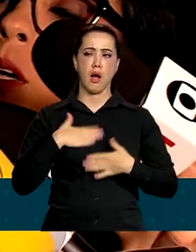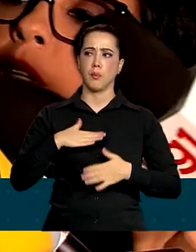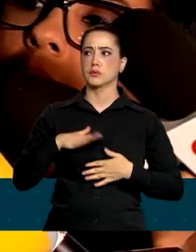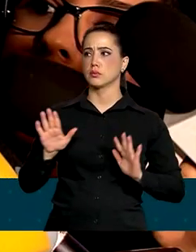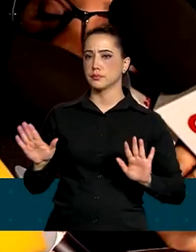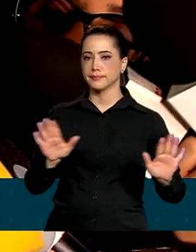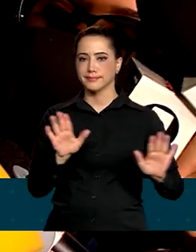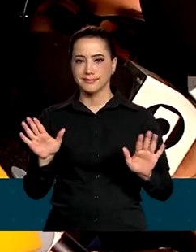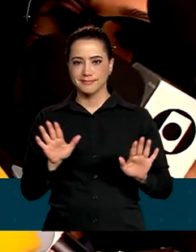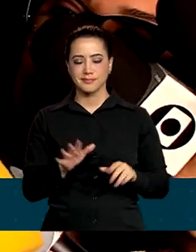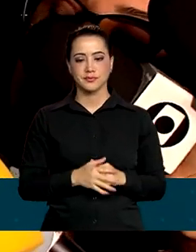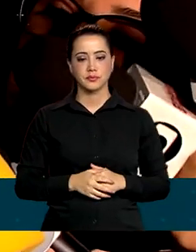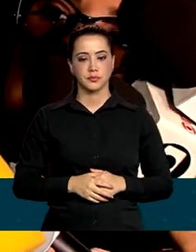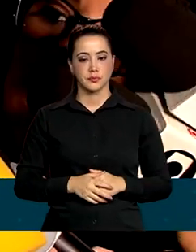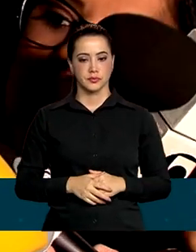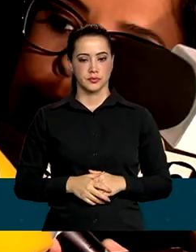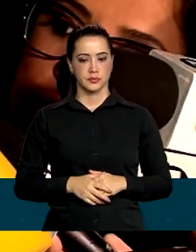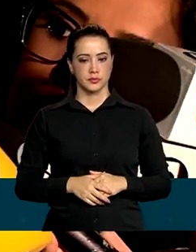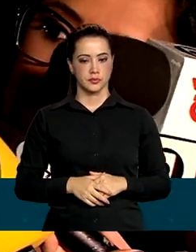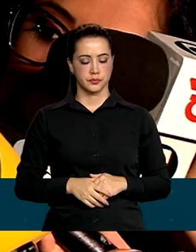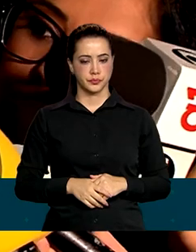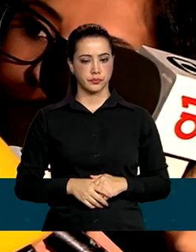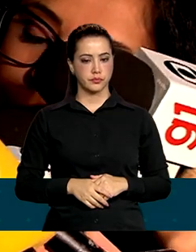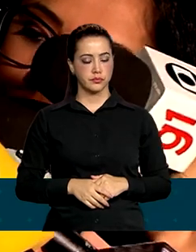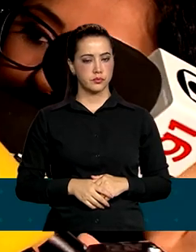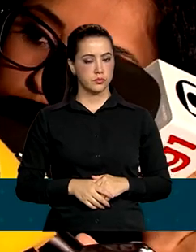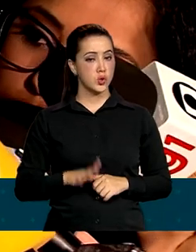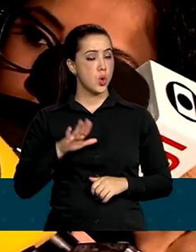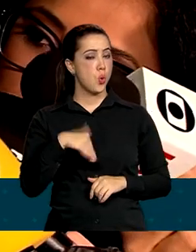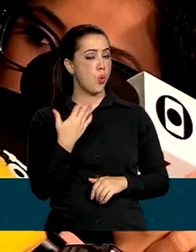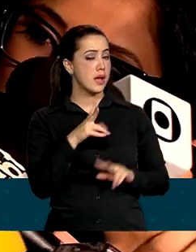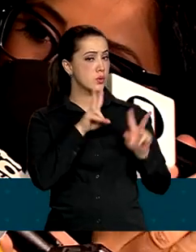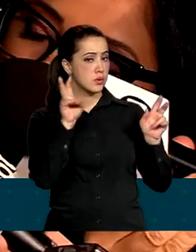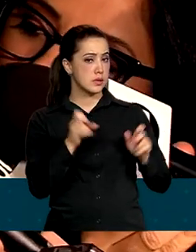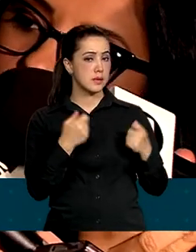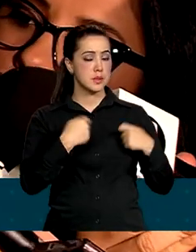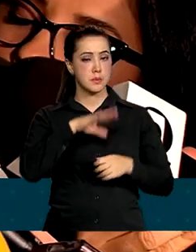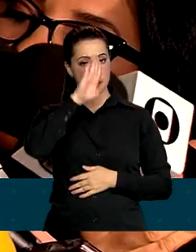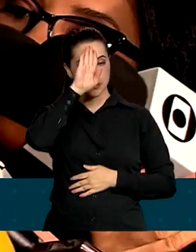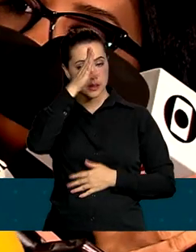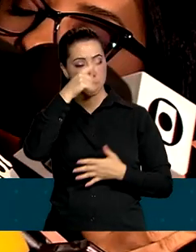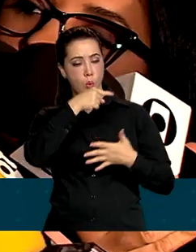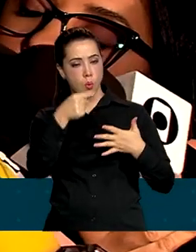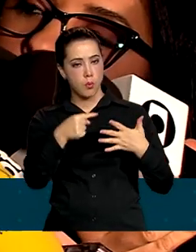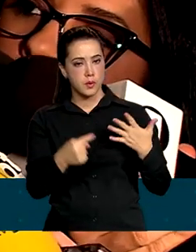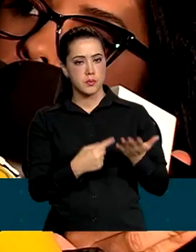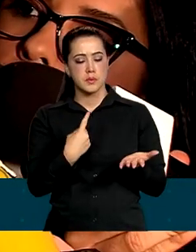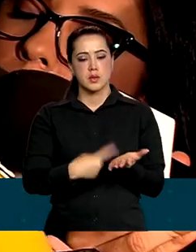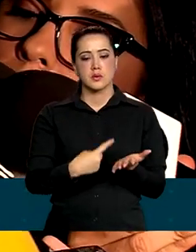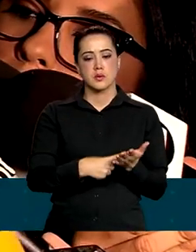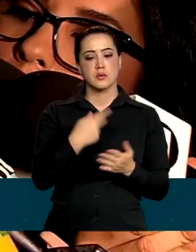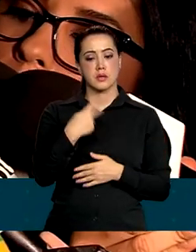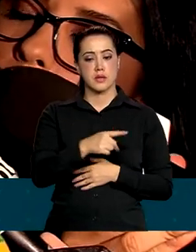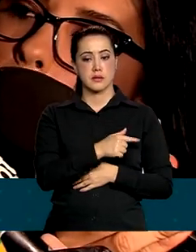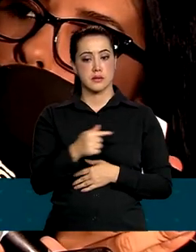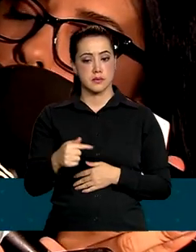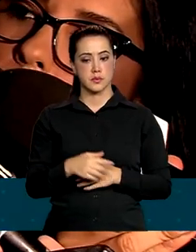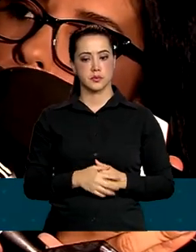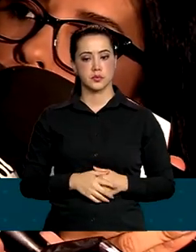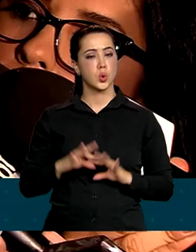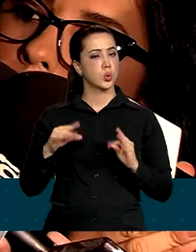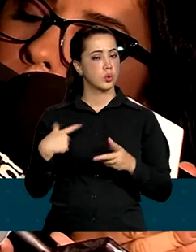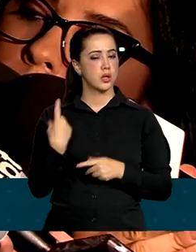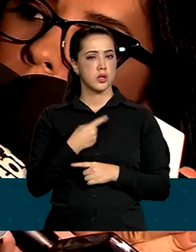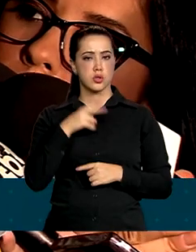a prioridade a ser tratada pelo presidente Lula? Quais os assuntos vão ser priorizados? Tudo que nós estamos tocando no governo.